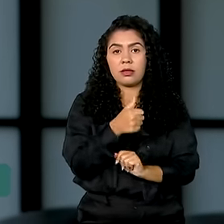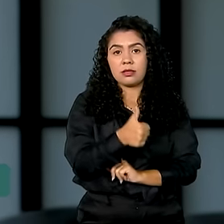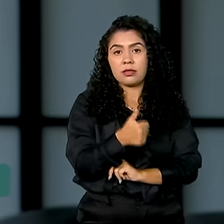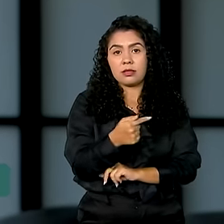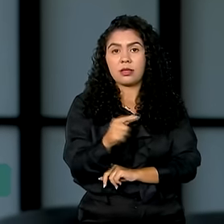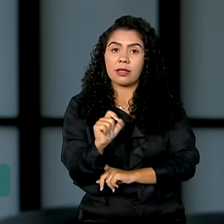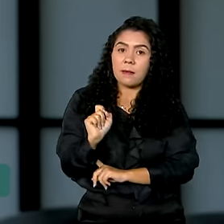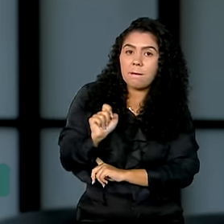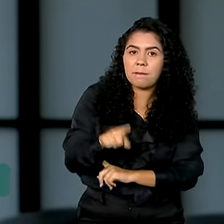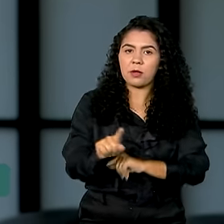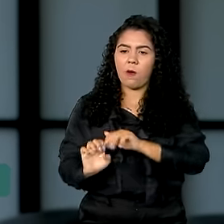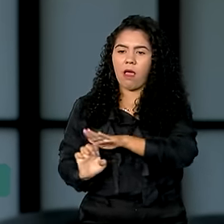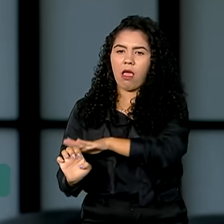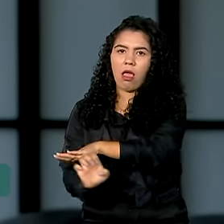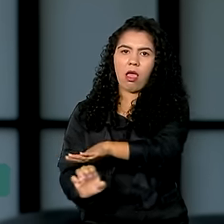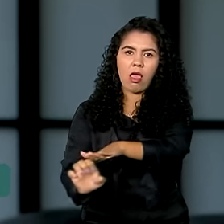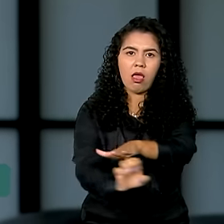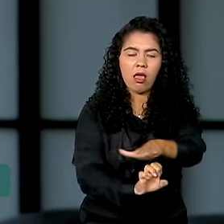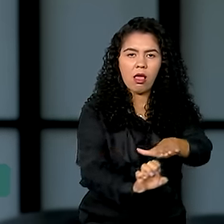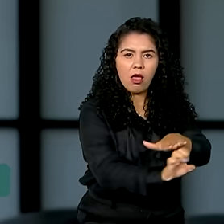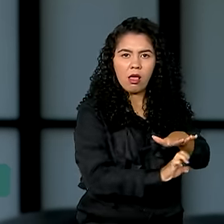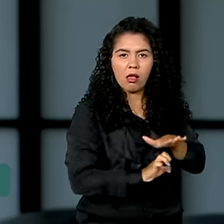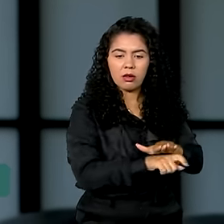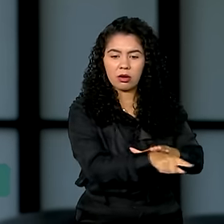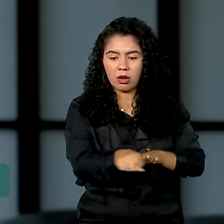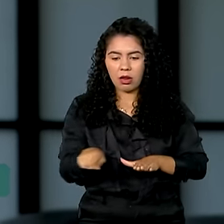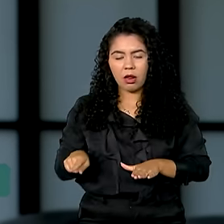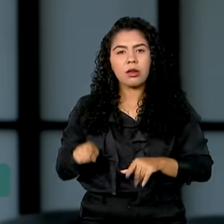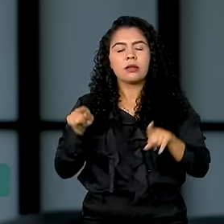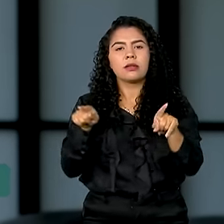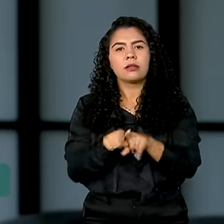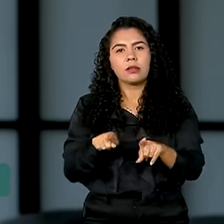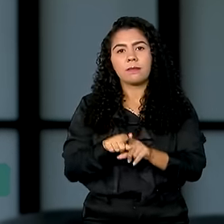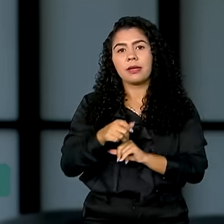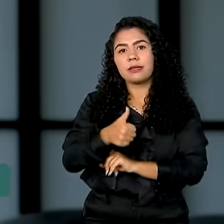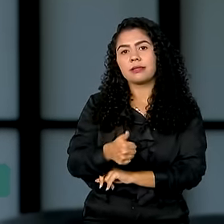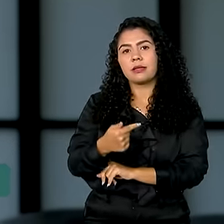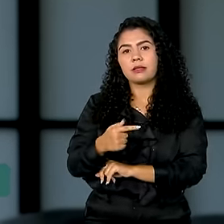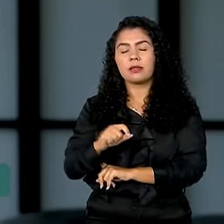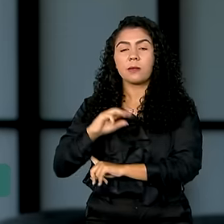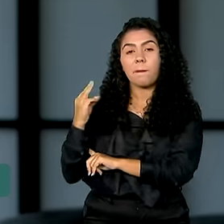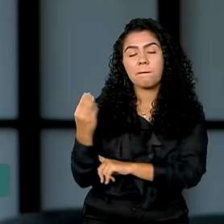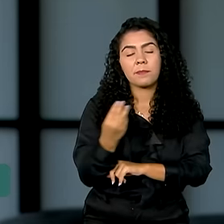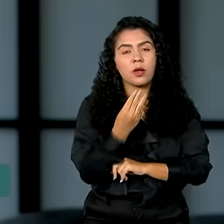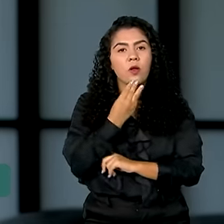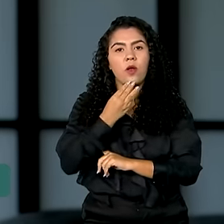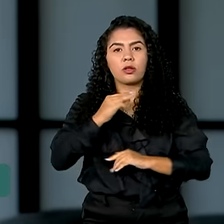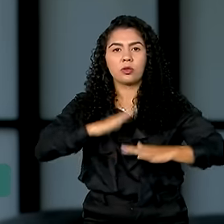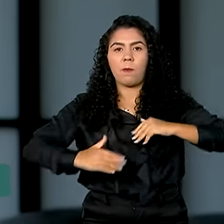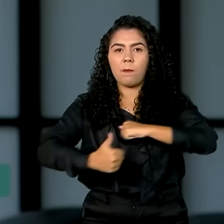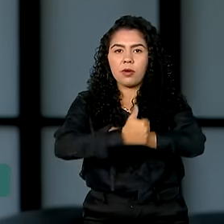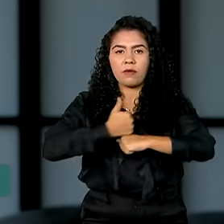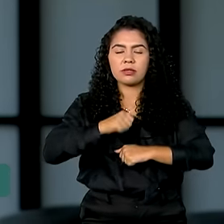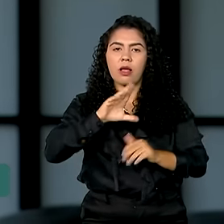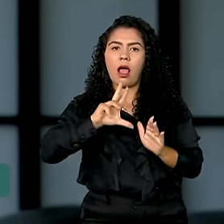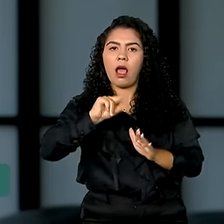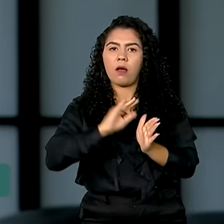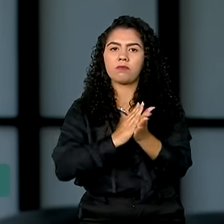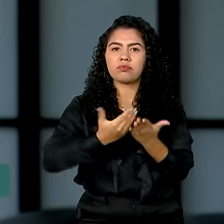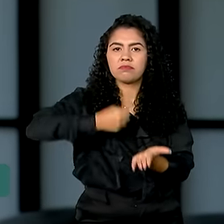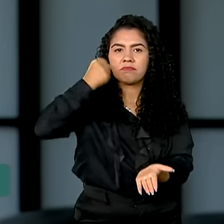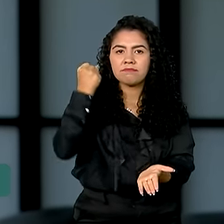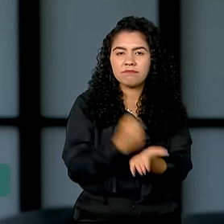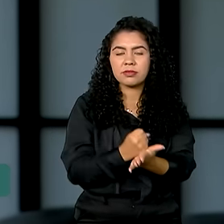empresas e cerca de 3 milhões de trabalhadores formais e o setor é hoje o terceiro com maior salário de